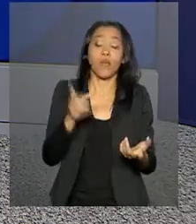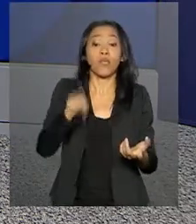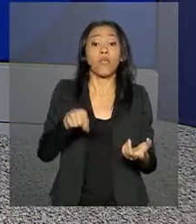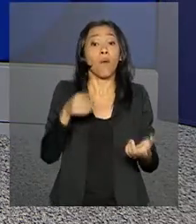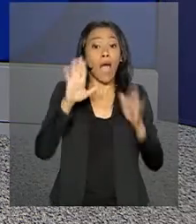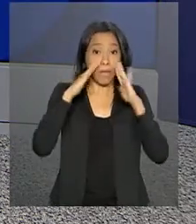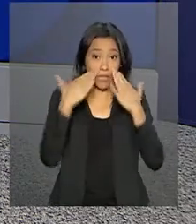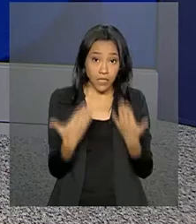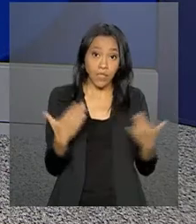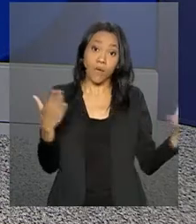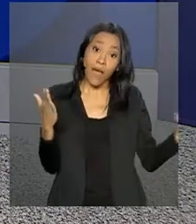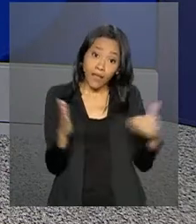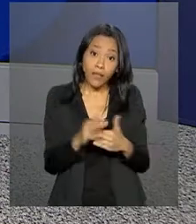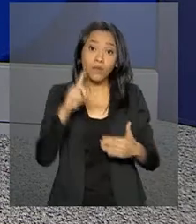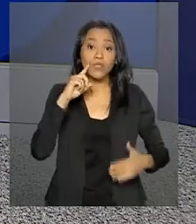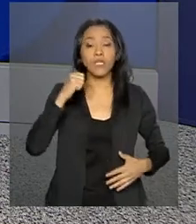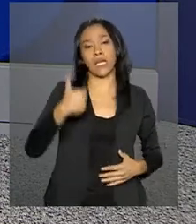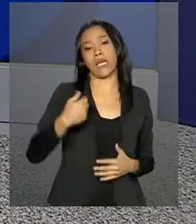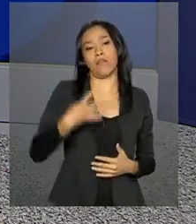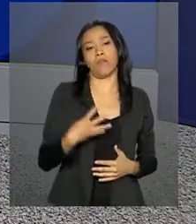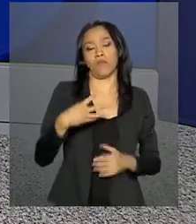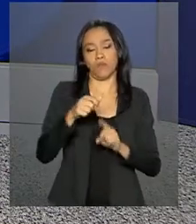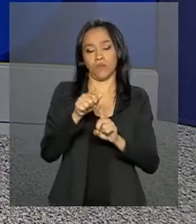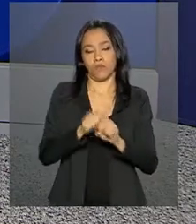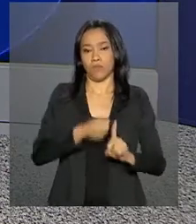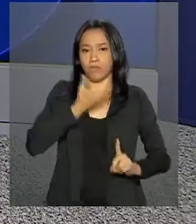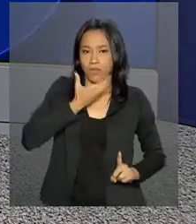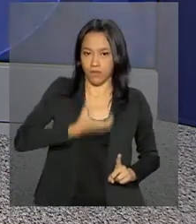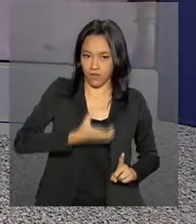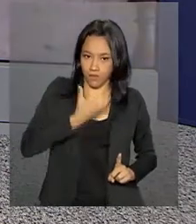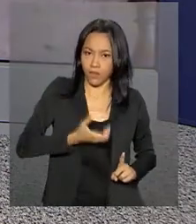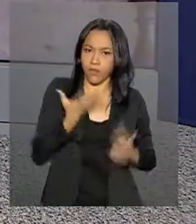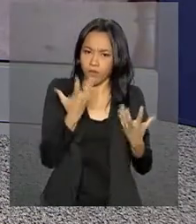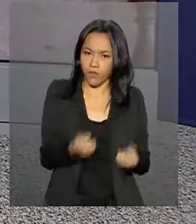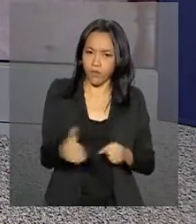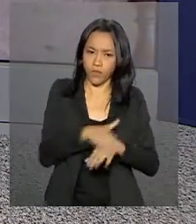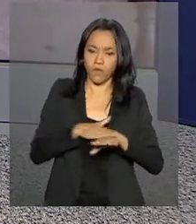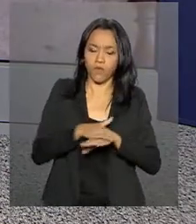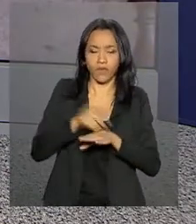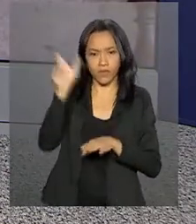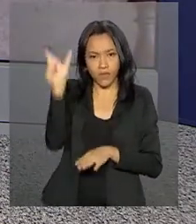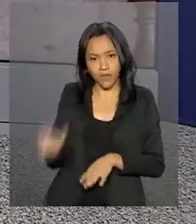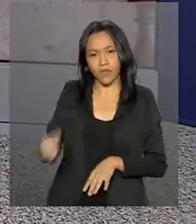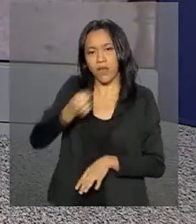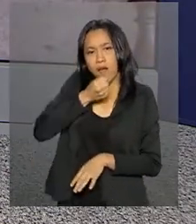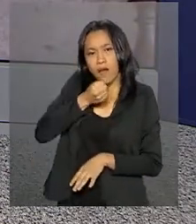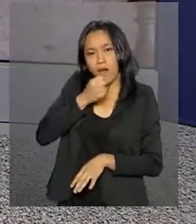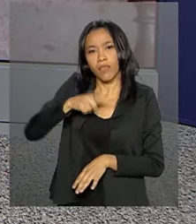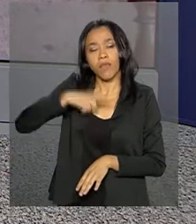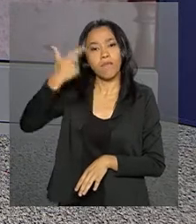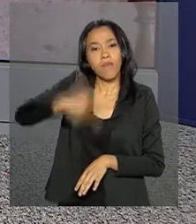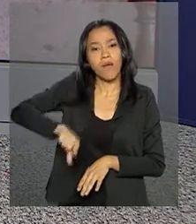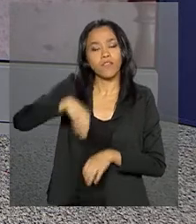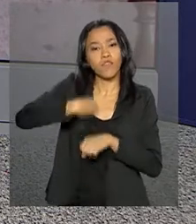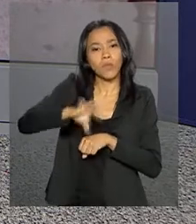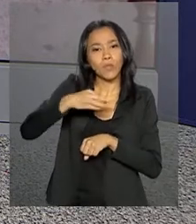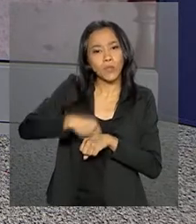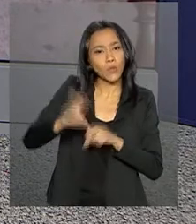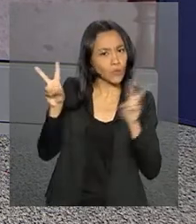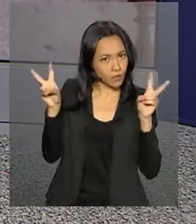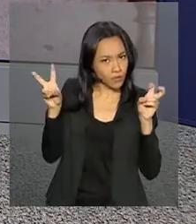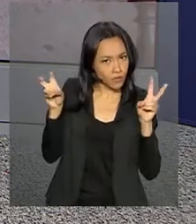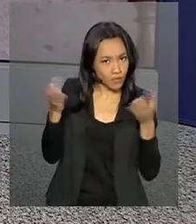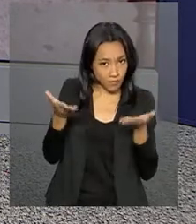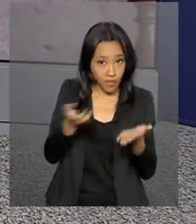vai até o dia 14 de dezembro. Vamos então falar com a repórter Luciana Colares de Holanda, que tem mais informações sobre esse assunto.